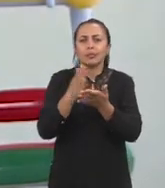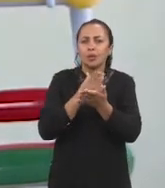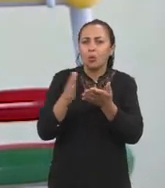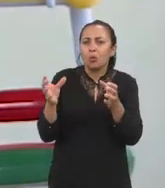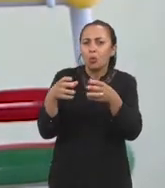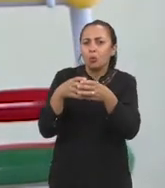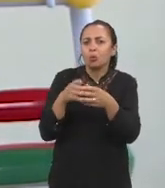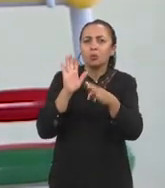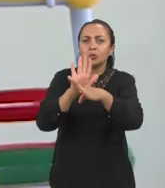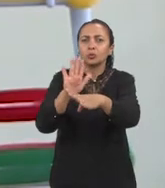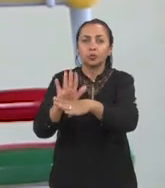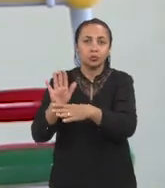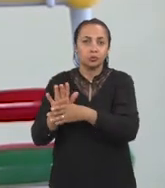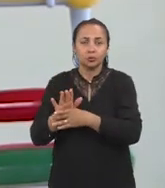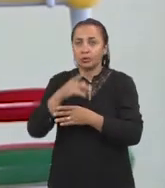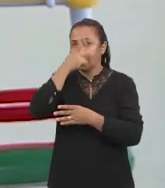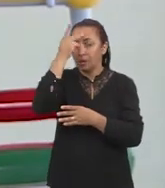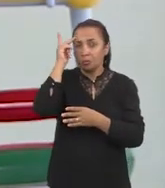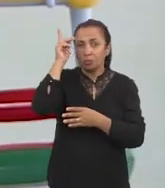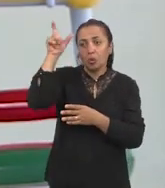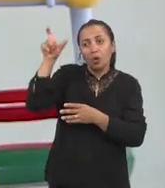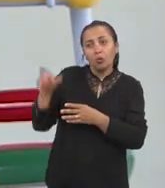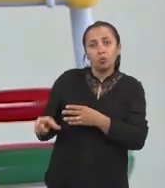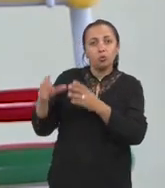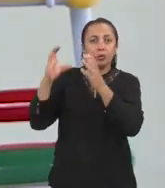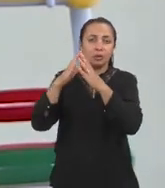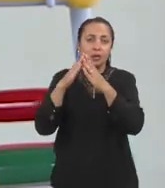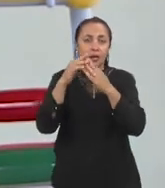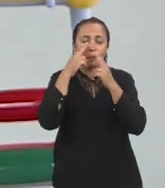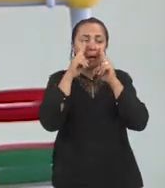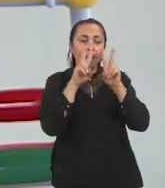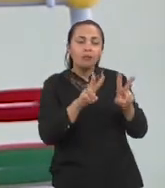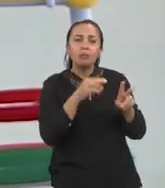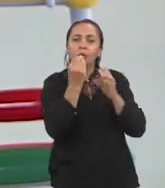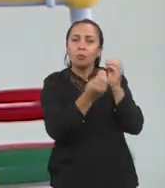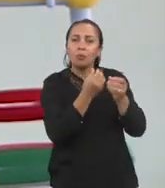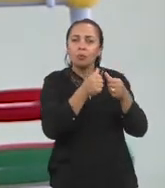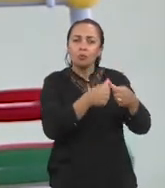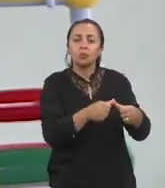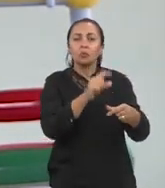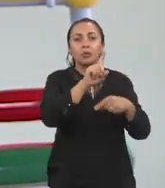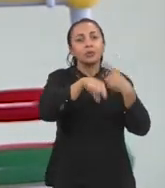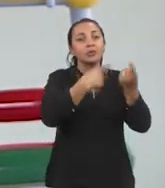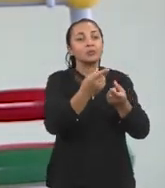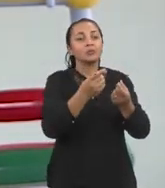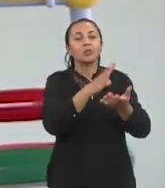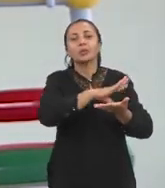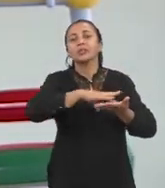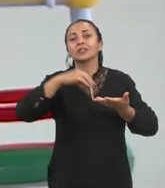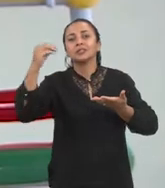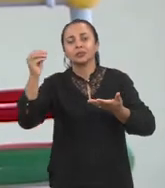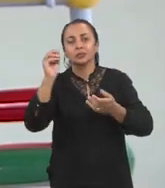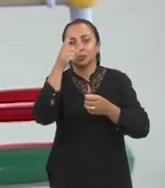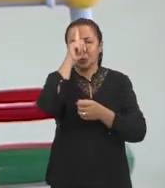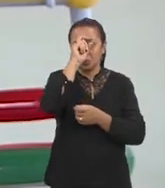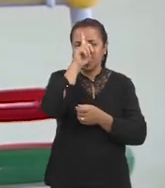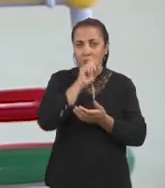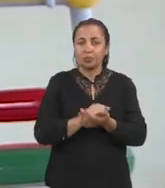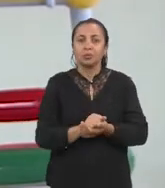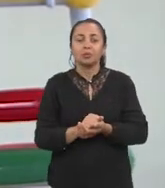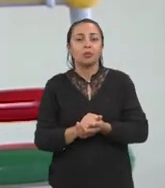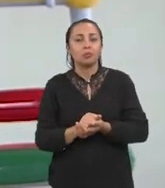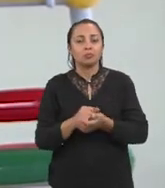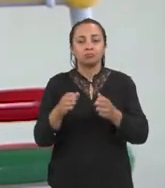assistência a esses pacientes. Fazer a avaliação desses pacientes para ver como é que eles ficaram após a auto-hospitalar em termos de comprometimento